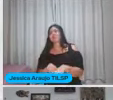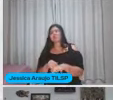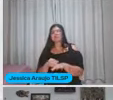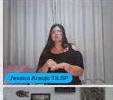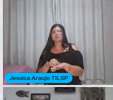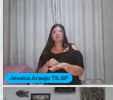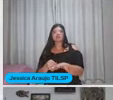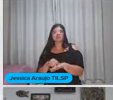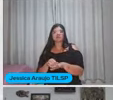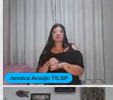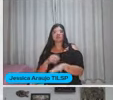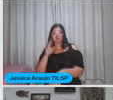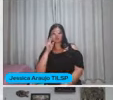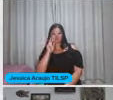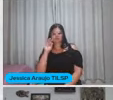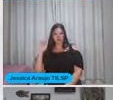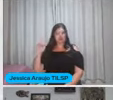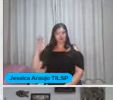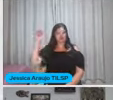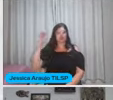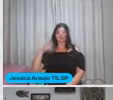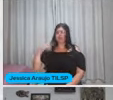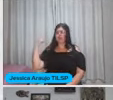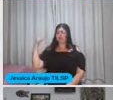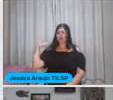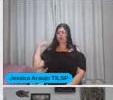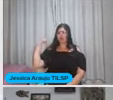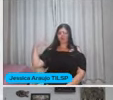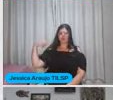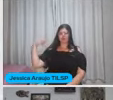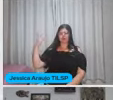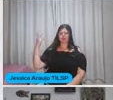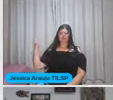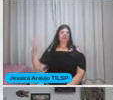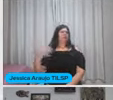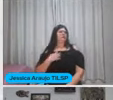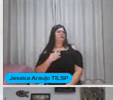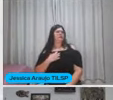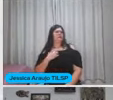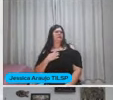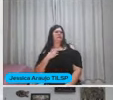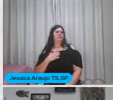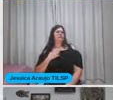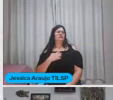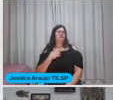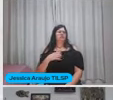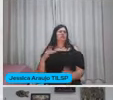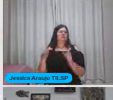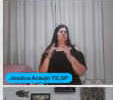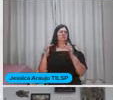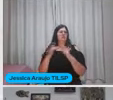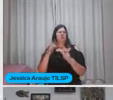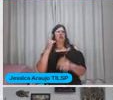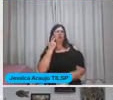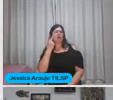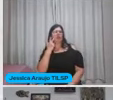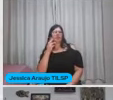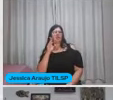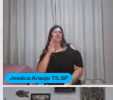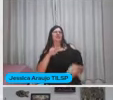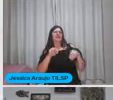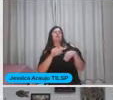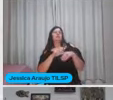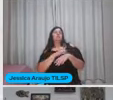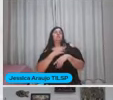Você vê adultos Que ficam desesperados Com qualquer contato Com ambiente natural Pisa na areia Ai, que